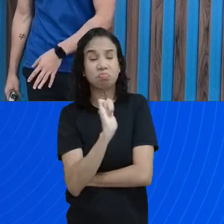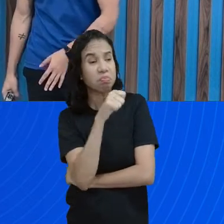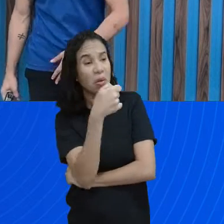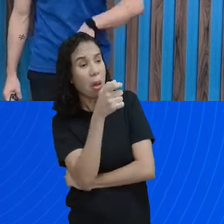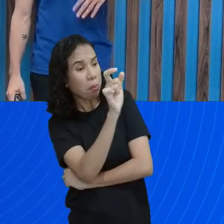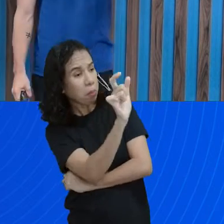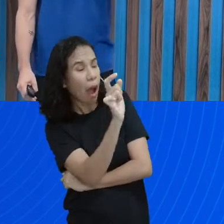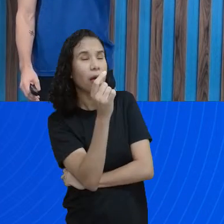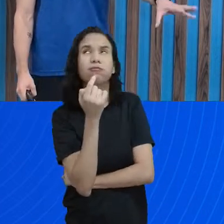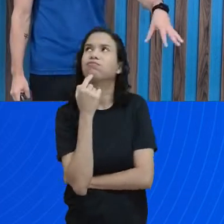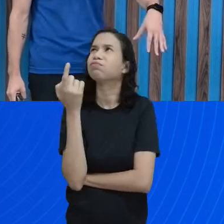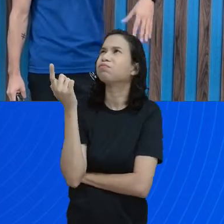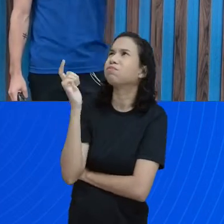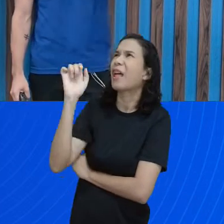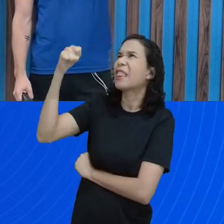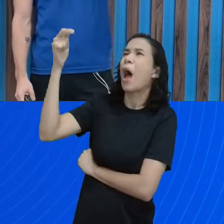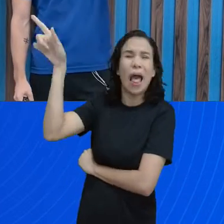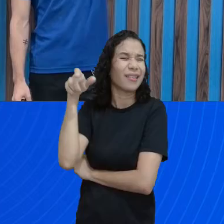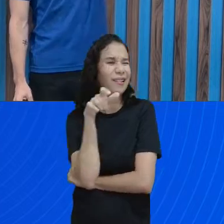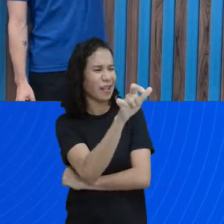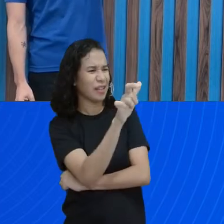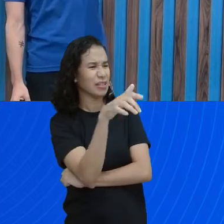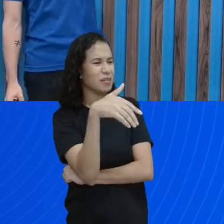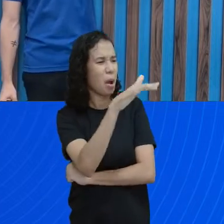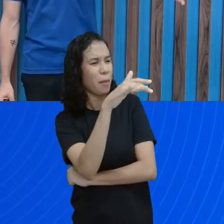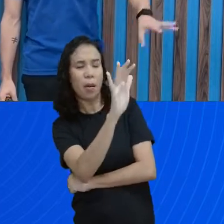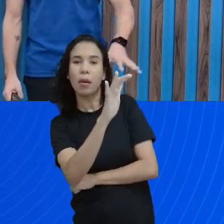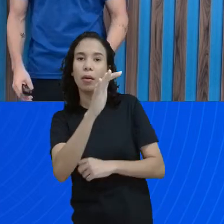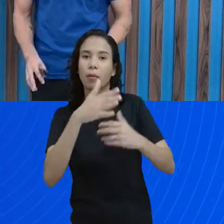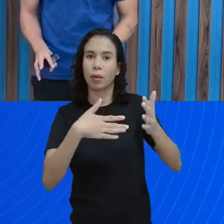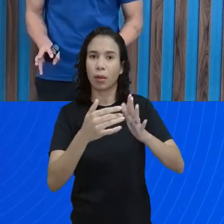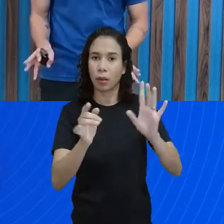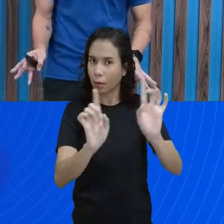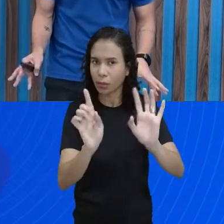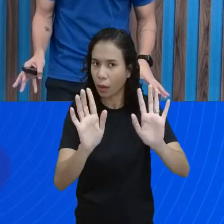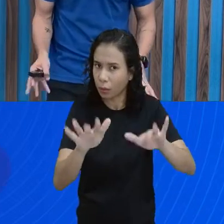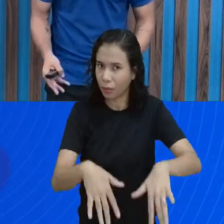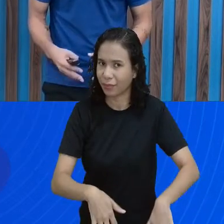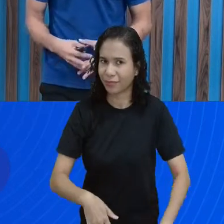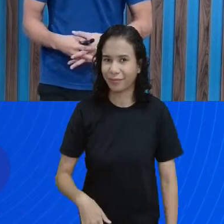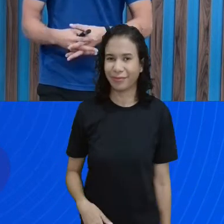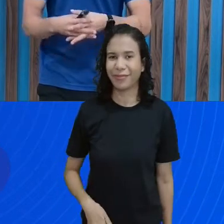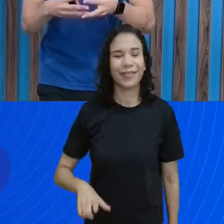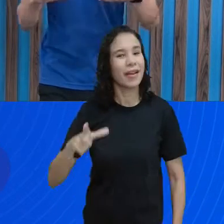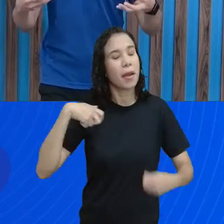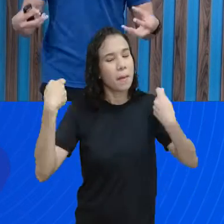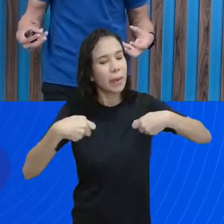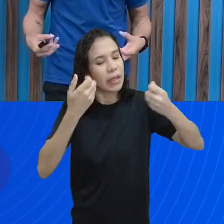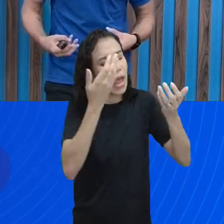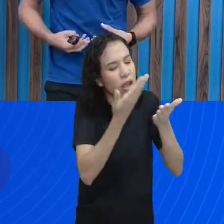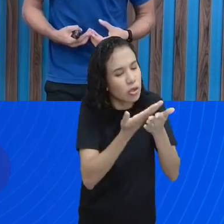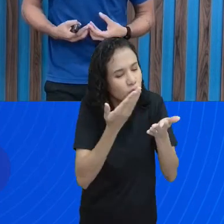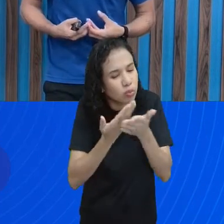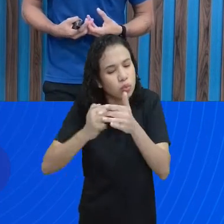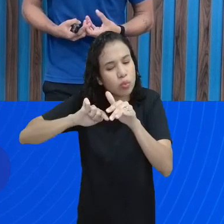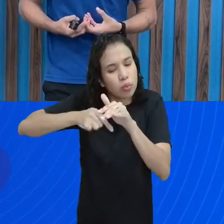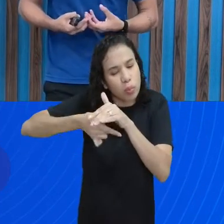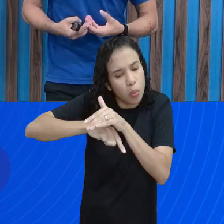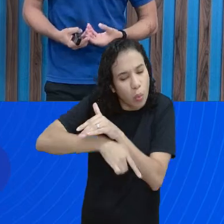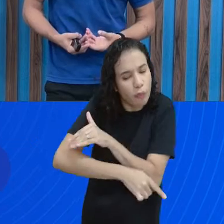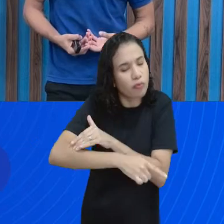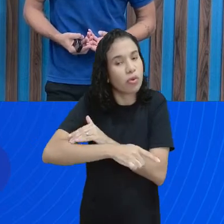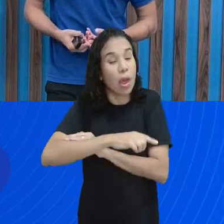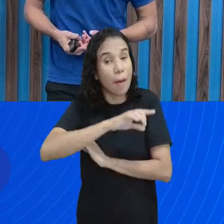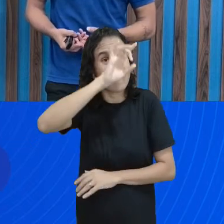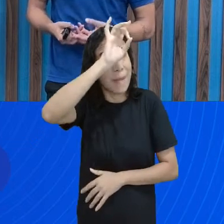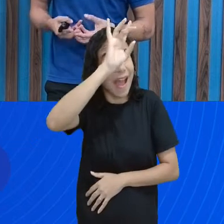marca, bota esse aqui, tem uma rede, né? Bota aí de rede. Não, não é assim que acontece. Os estudos acontecem para que cada